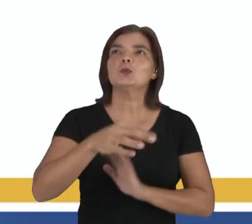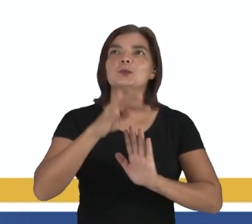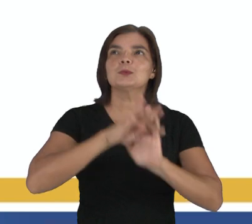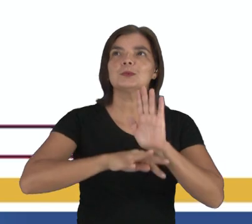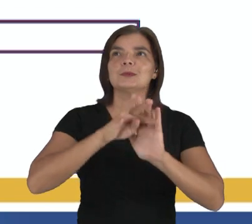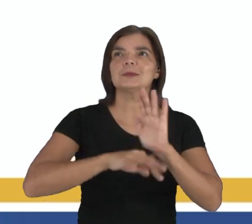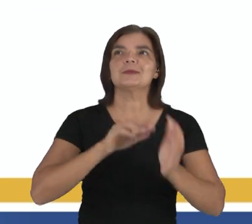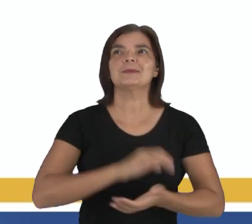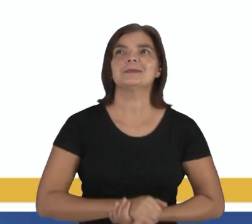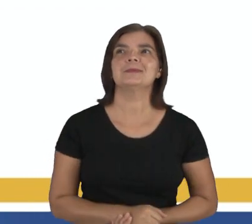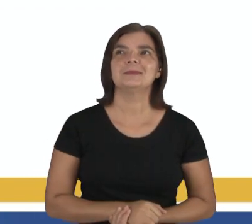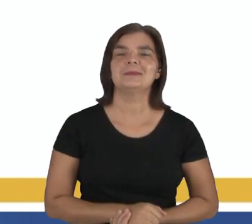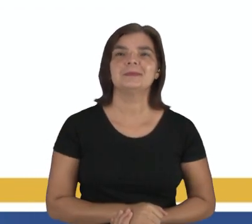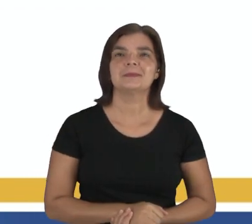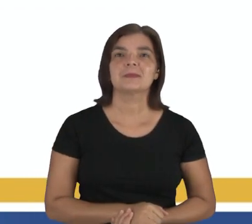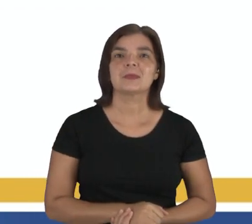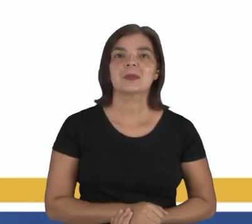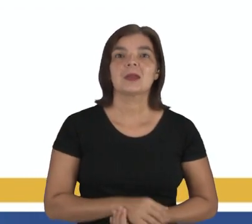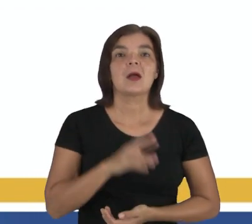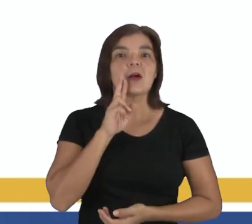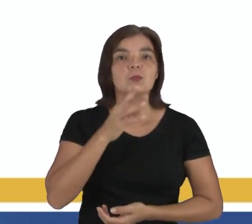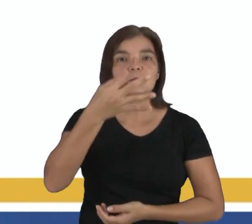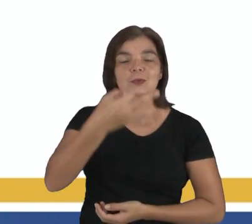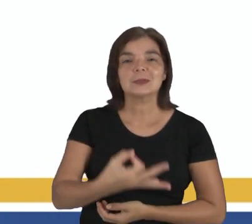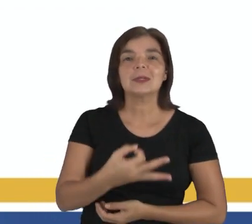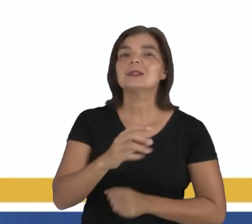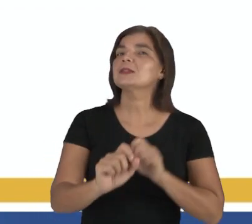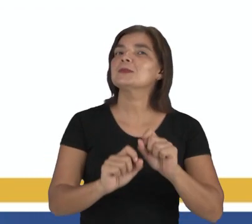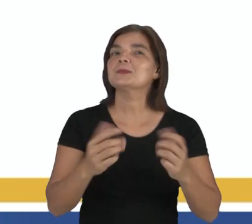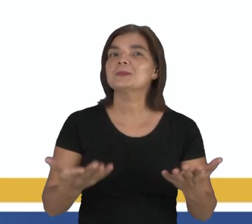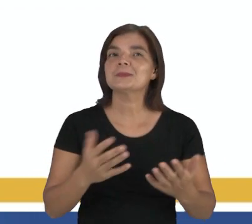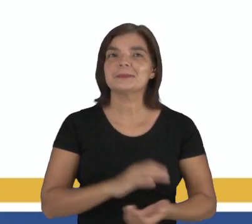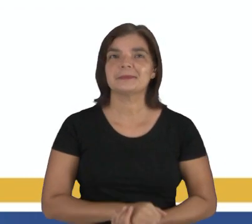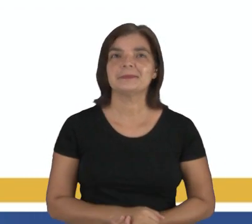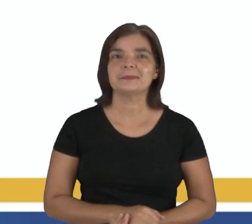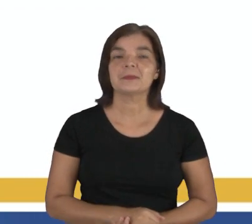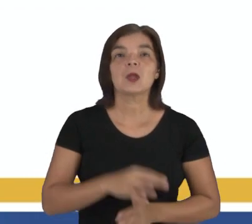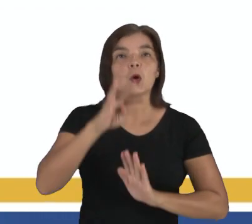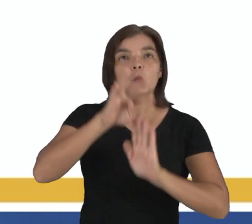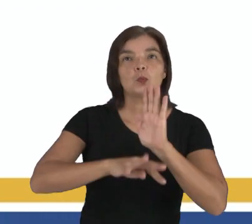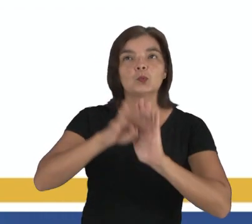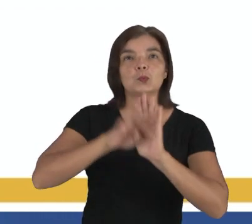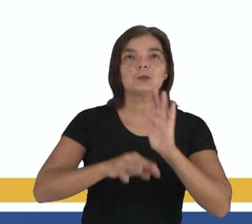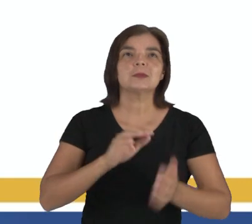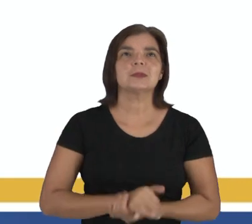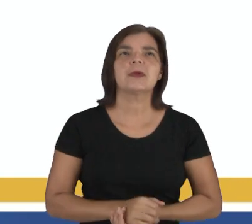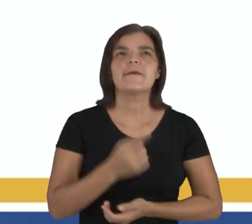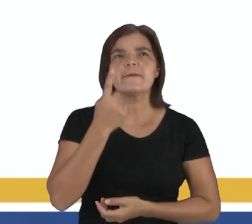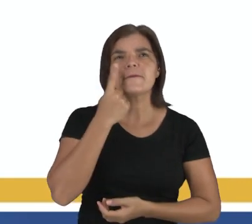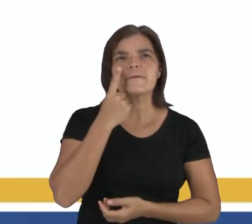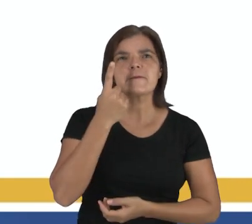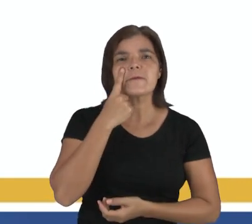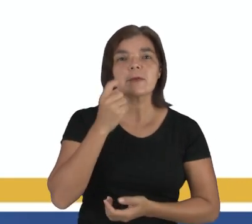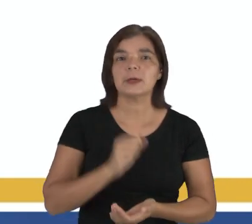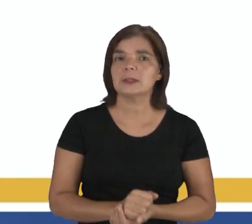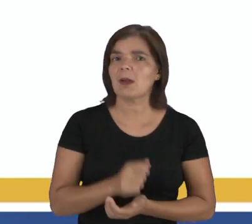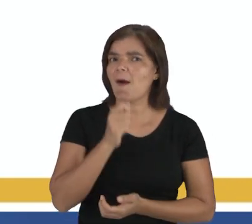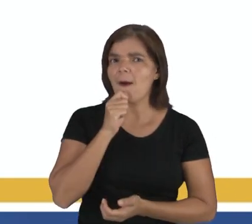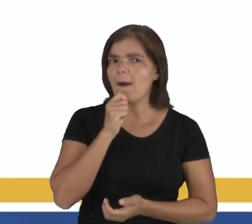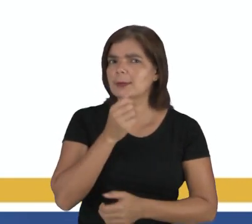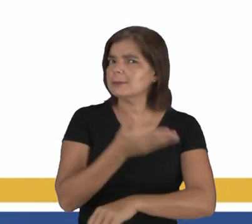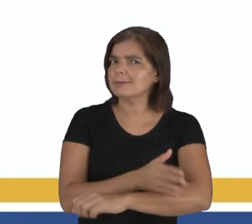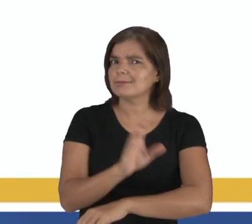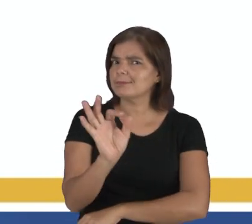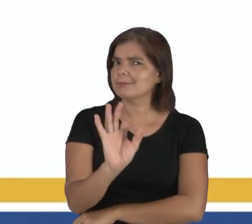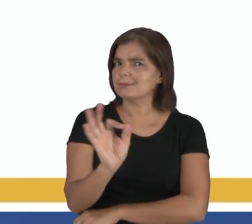texto. Aí a resposta correta, né? E o texto? Veja que nós não estamos ainda nos